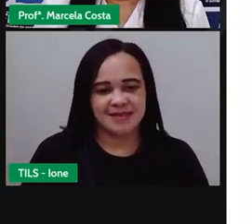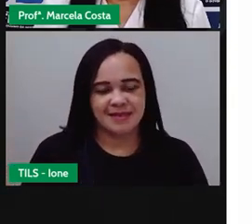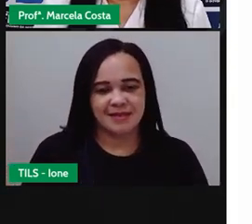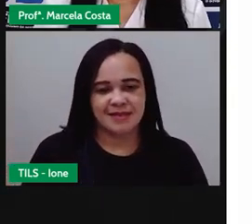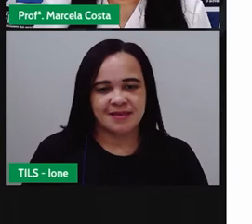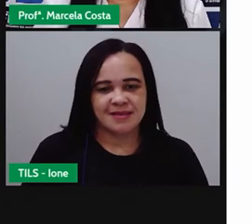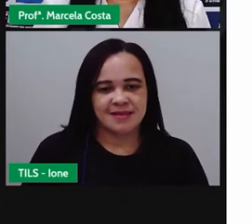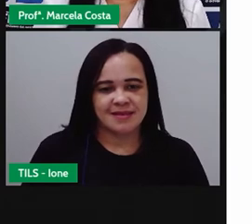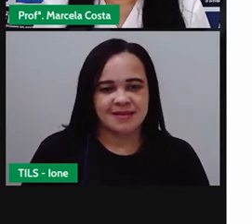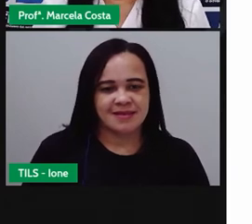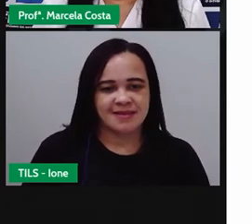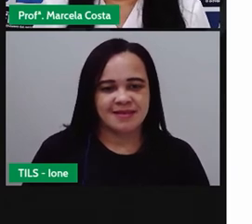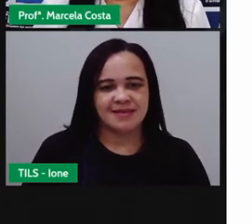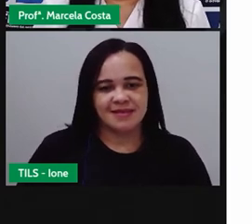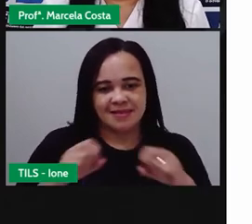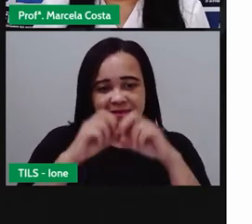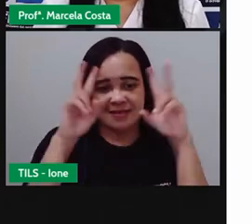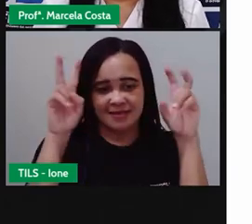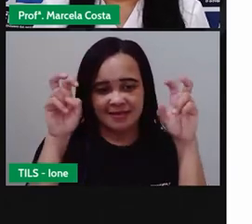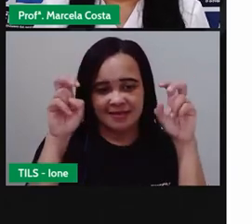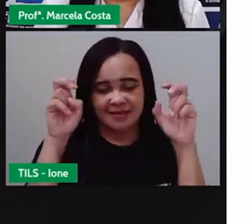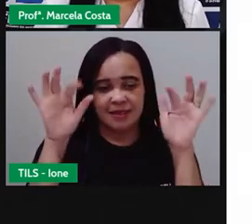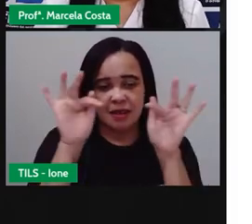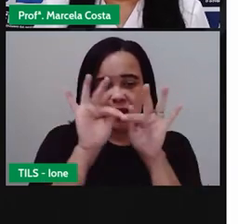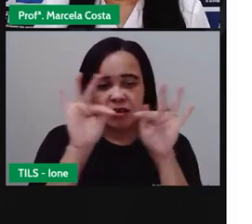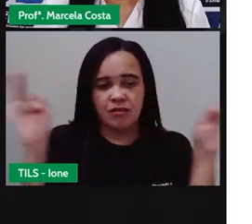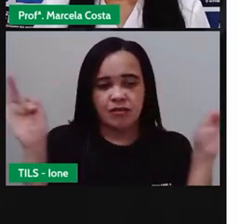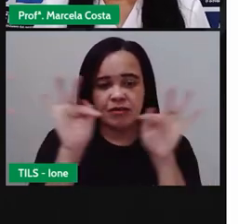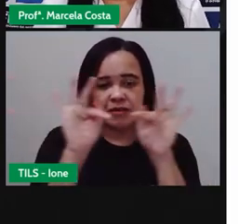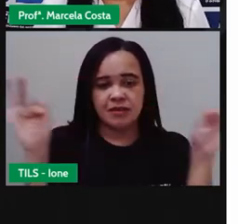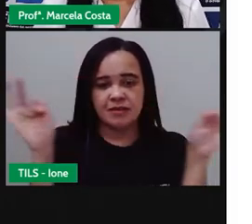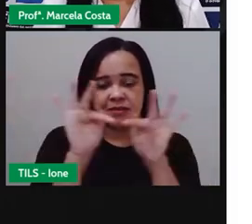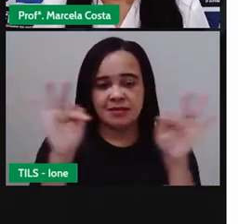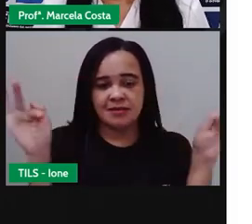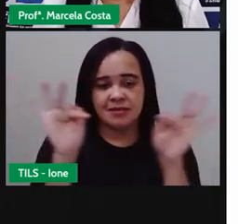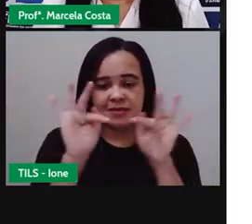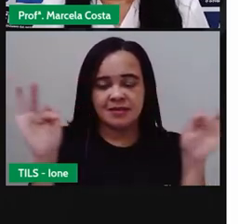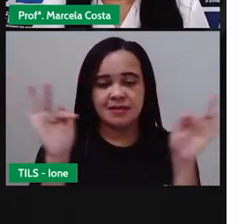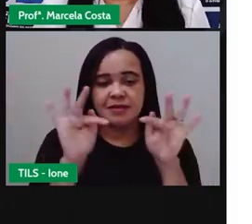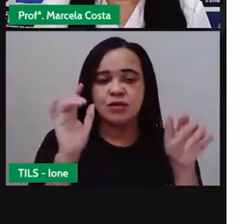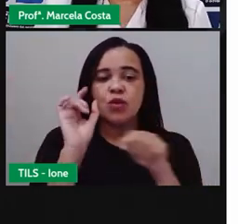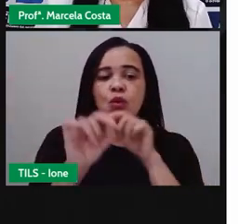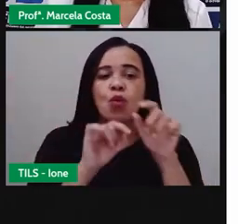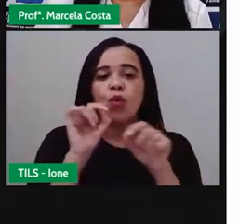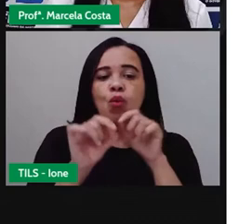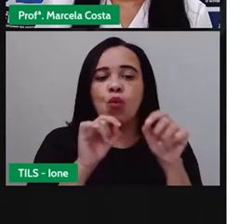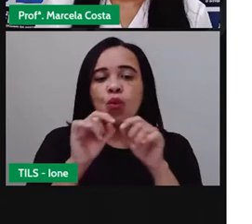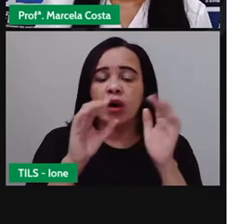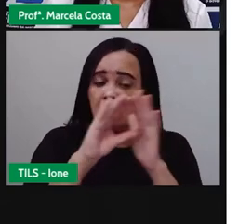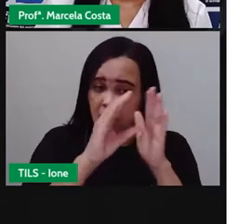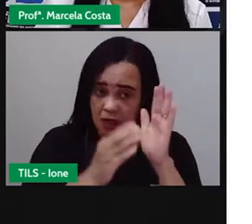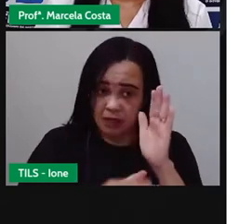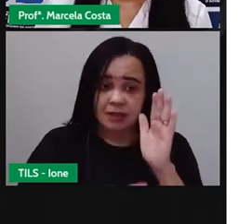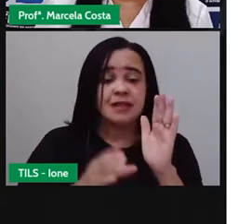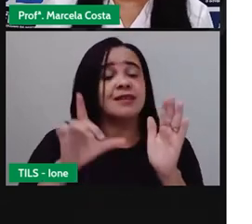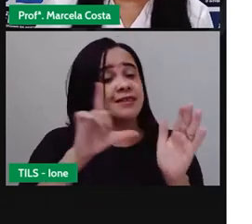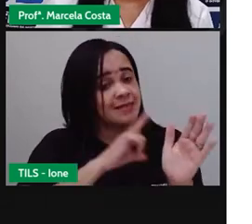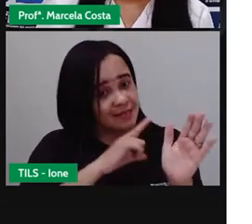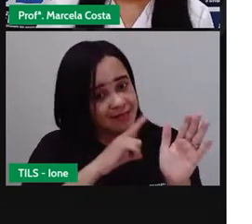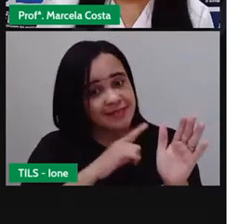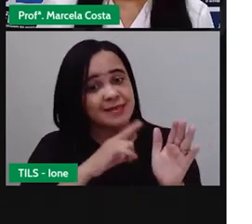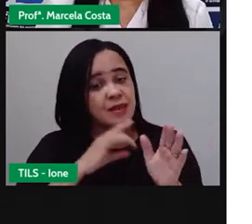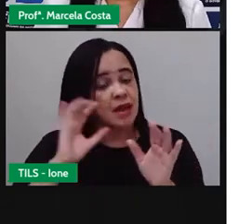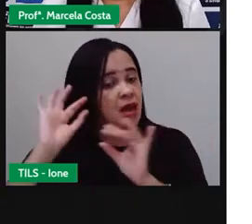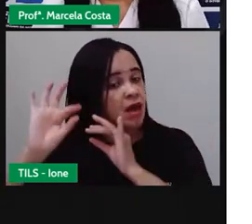O título é uma frase e traz aí já algumas características, como um